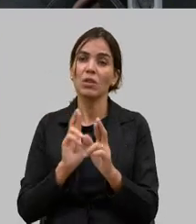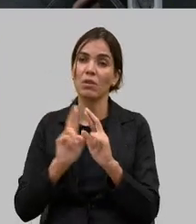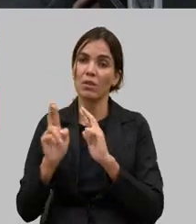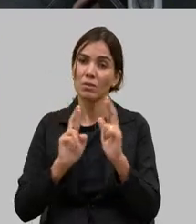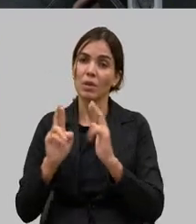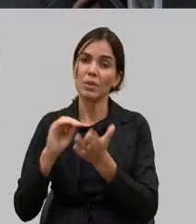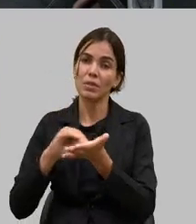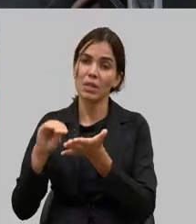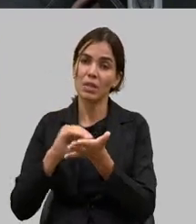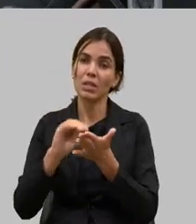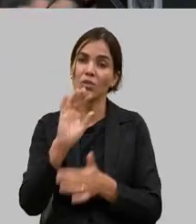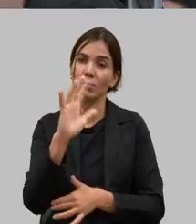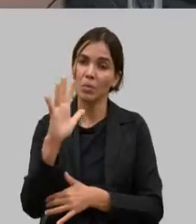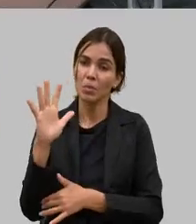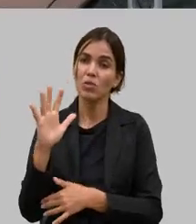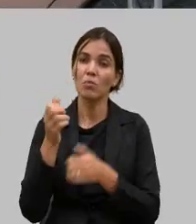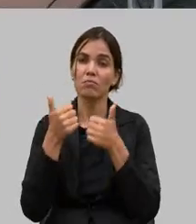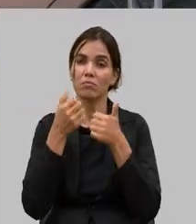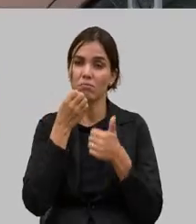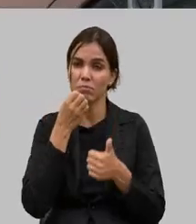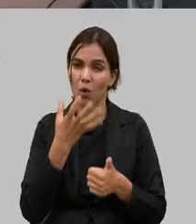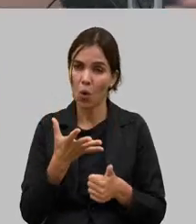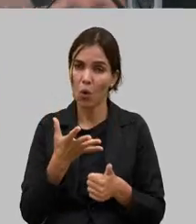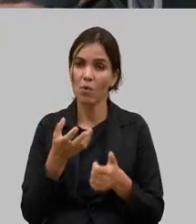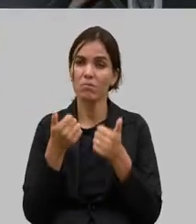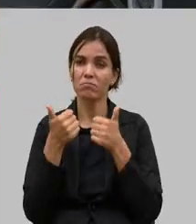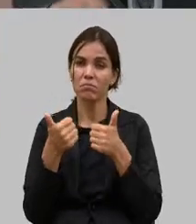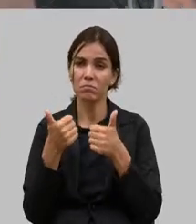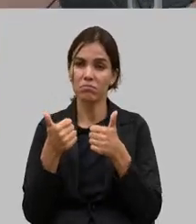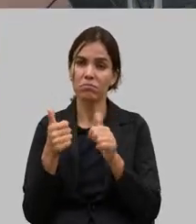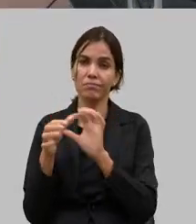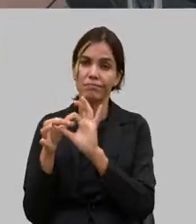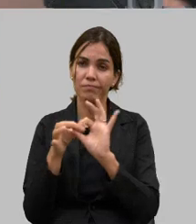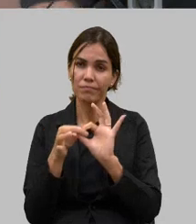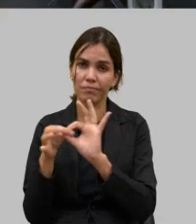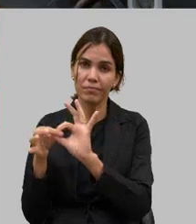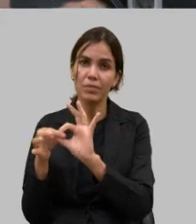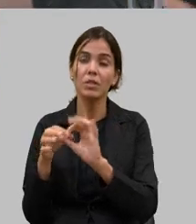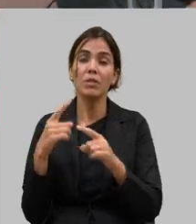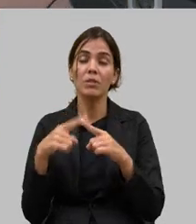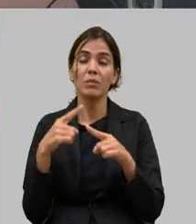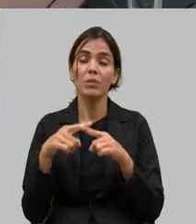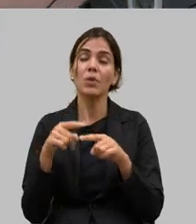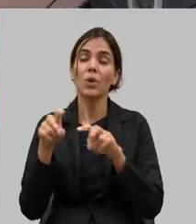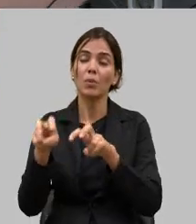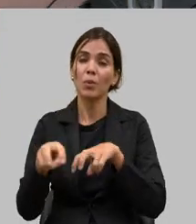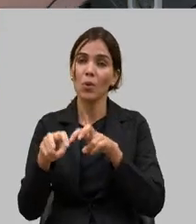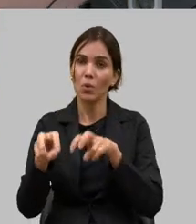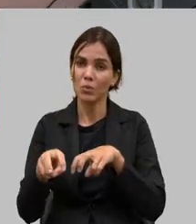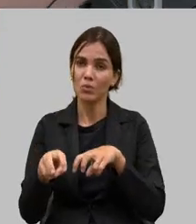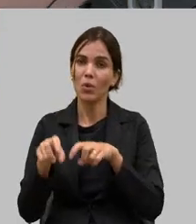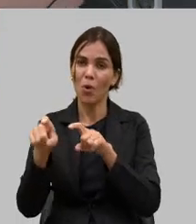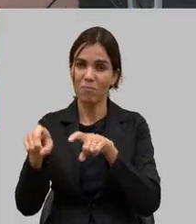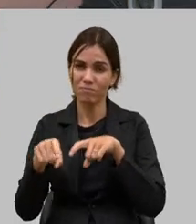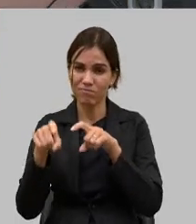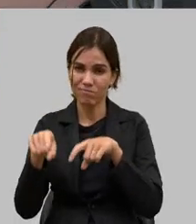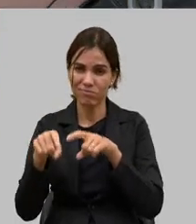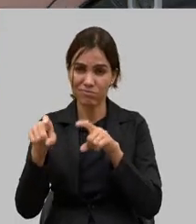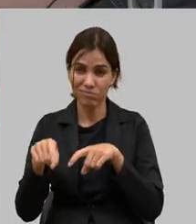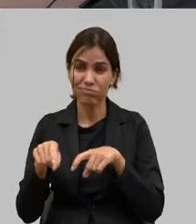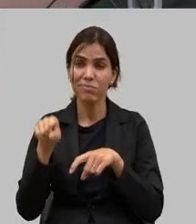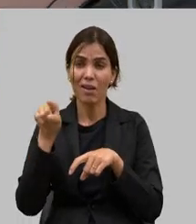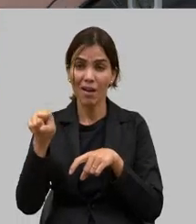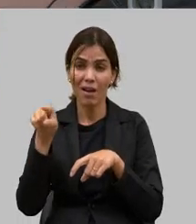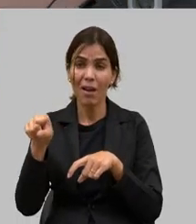é o melhor possível porque o produtor rural realmente é o que mais preserva nesse país e em Minas Gerais a secretária Marília é uma grande